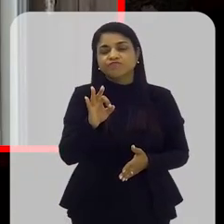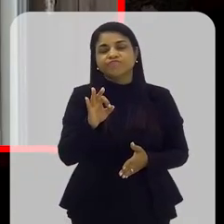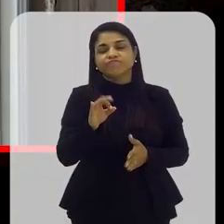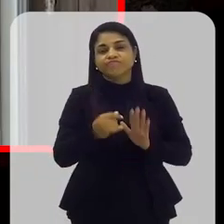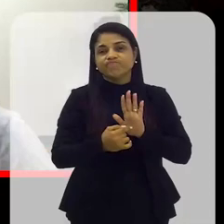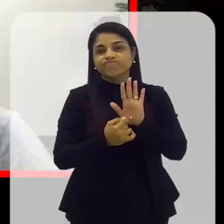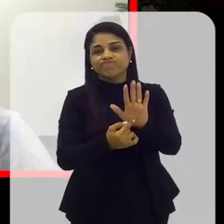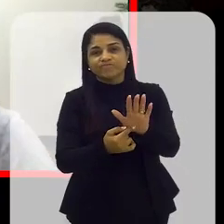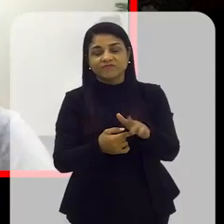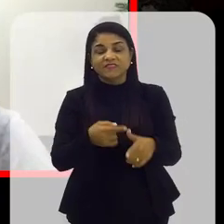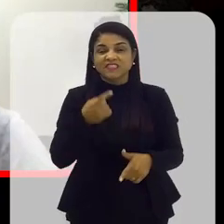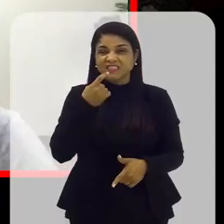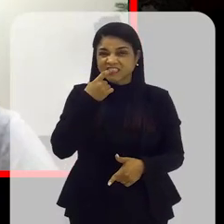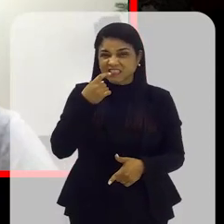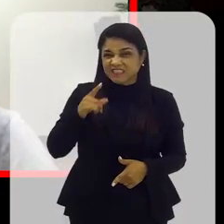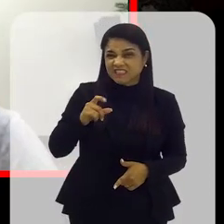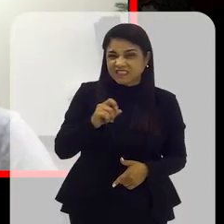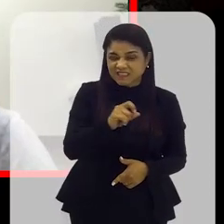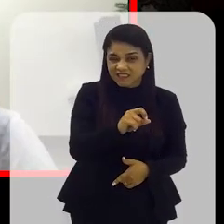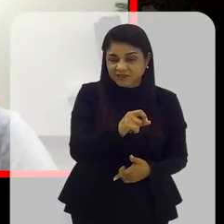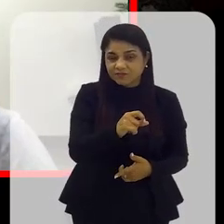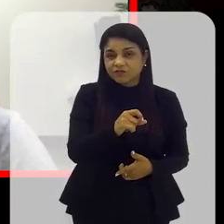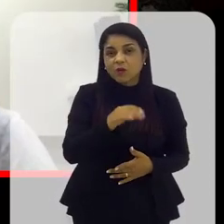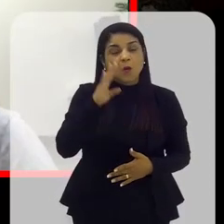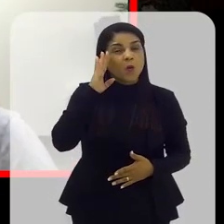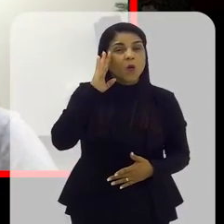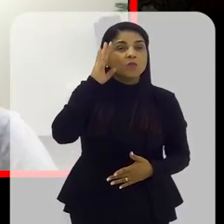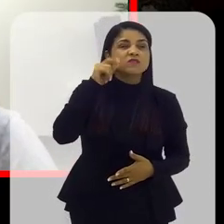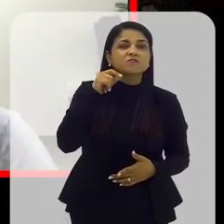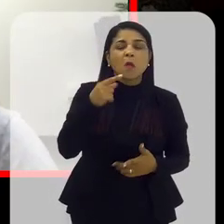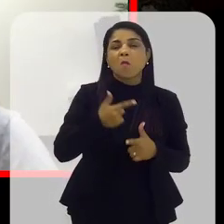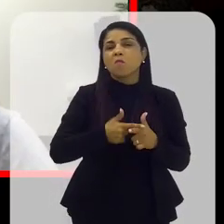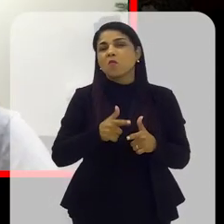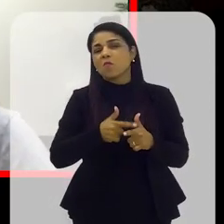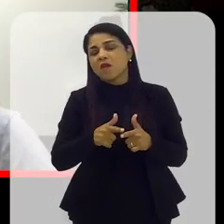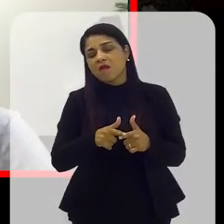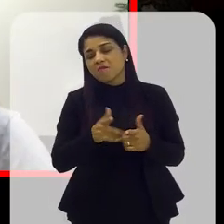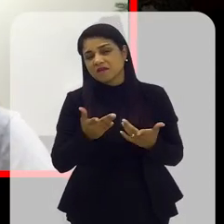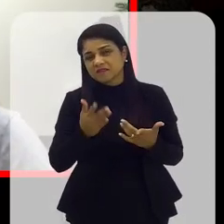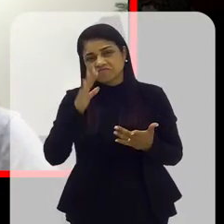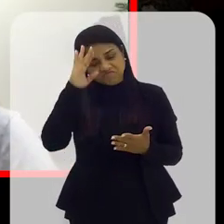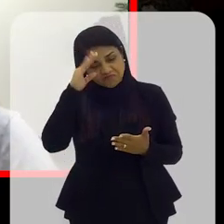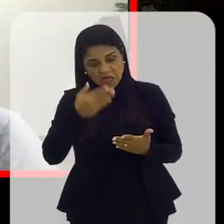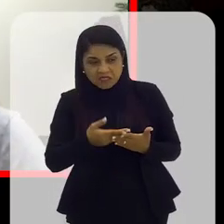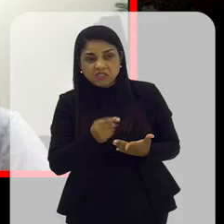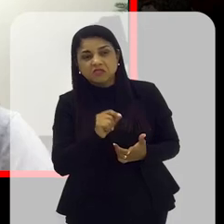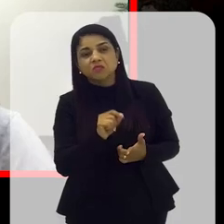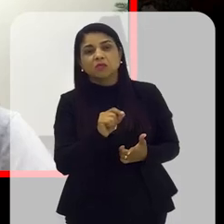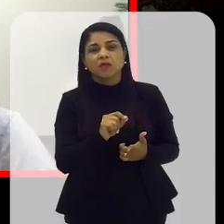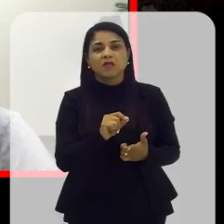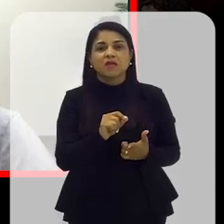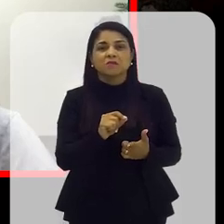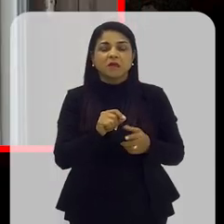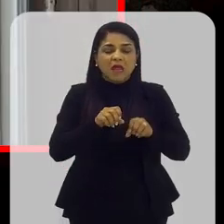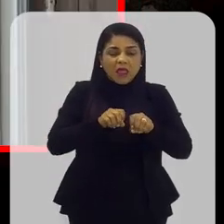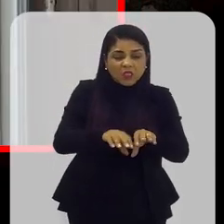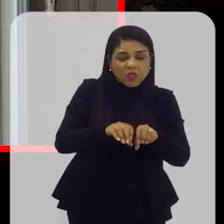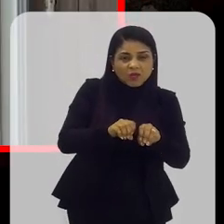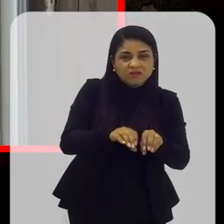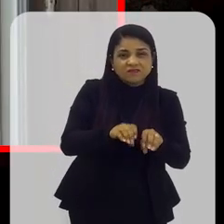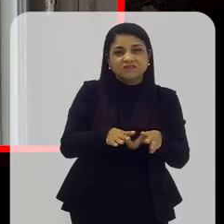anos apresentavam CARI. Qual é o principal gargalo, você acredita, para essa introdução, essa